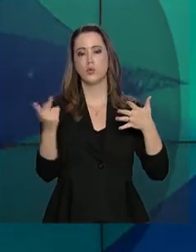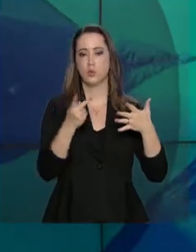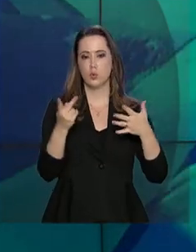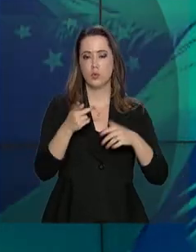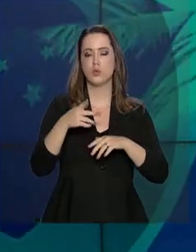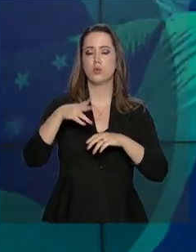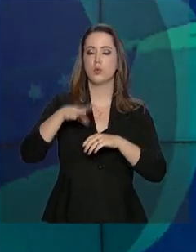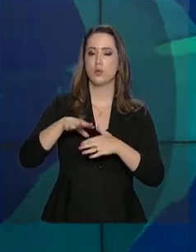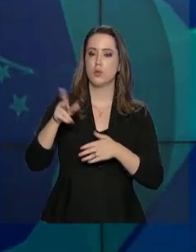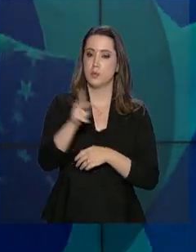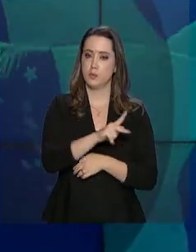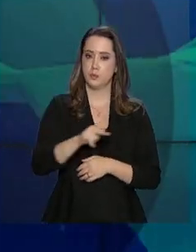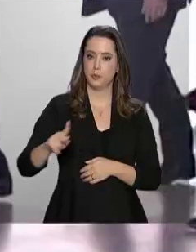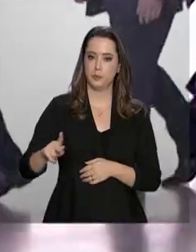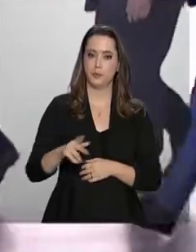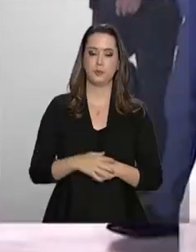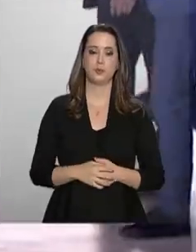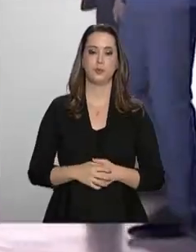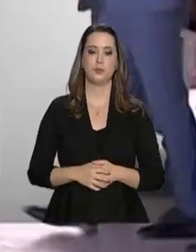dois chefes de Estado.